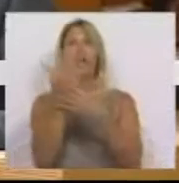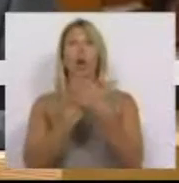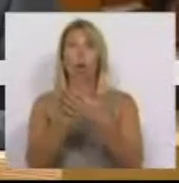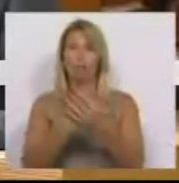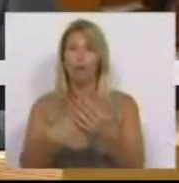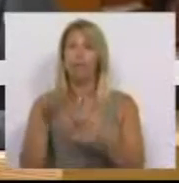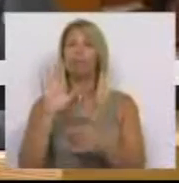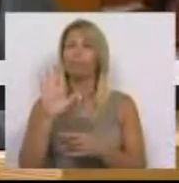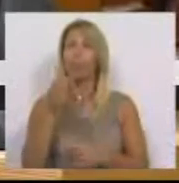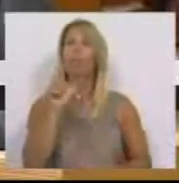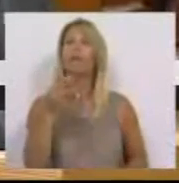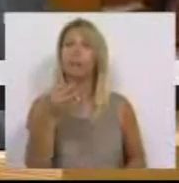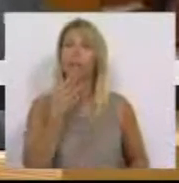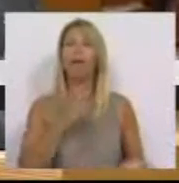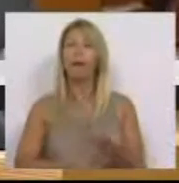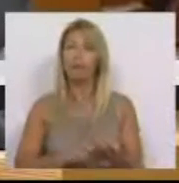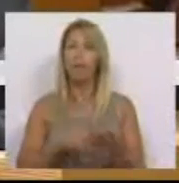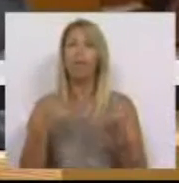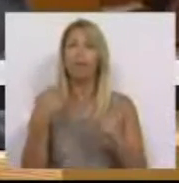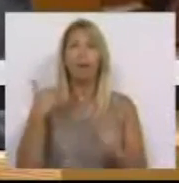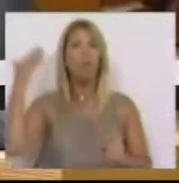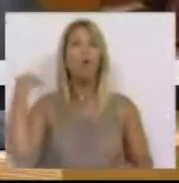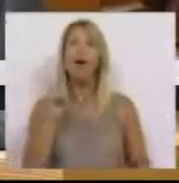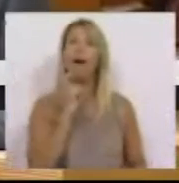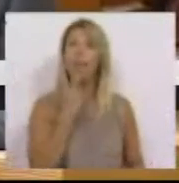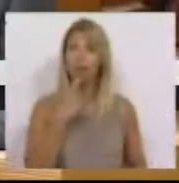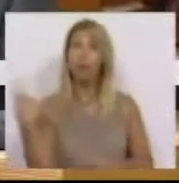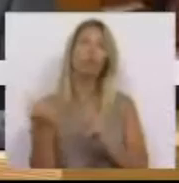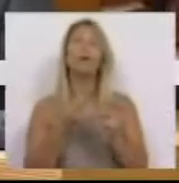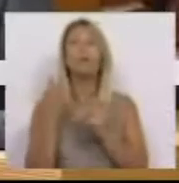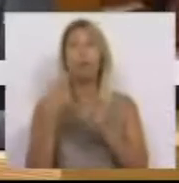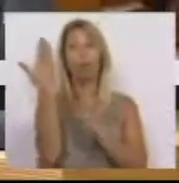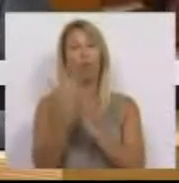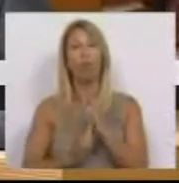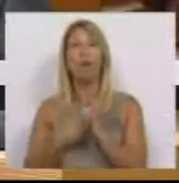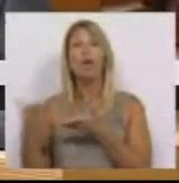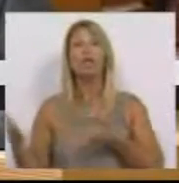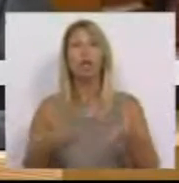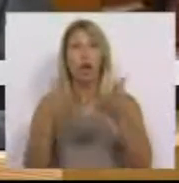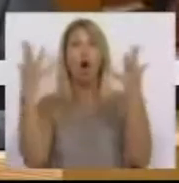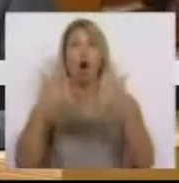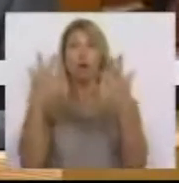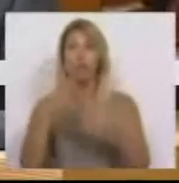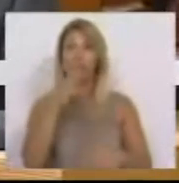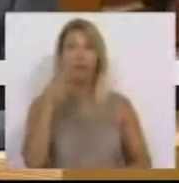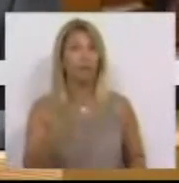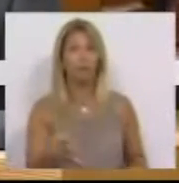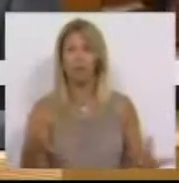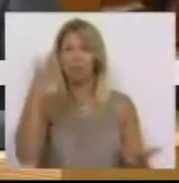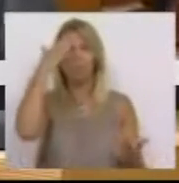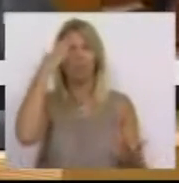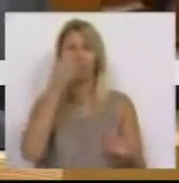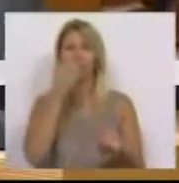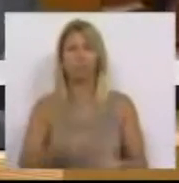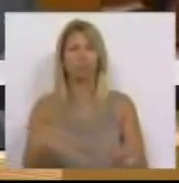PCP, quando em abril, na discussão do documento de estratégia orçamental, afirmou que as irrealistas previsões governamentais